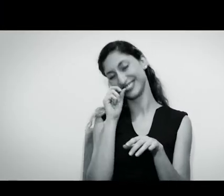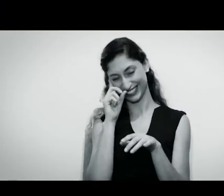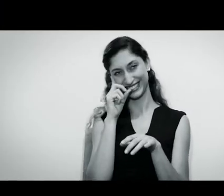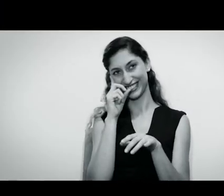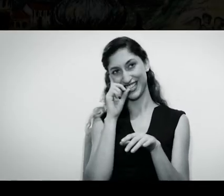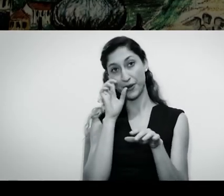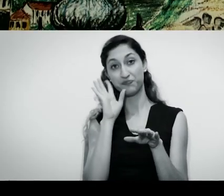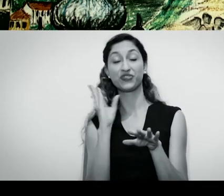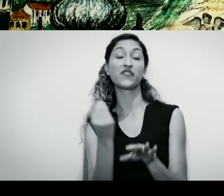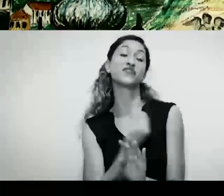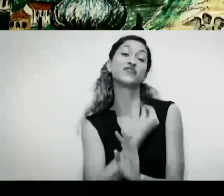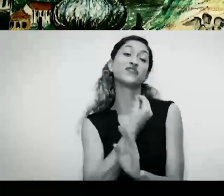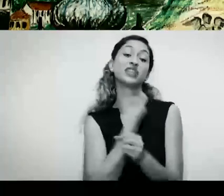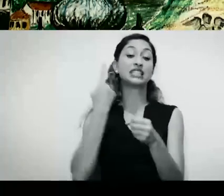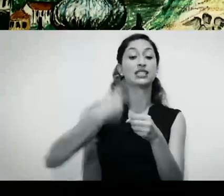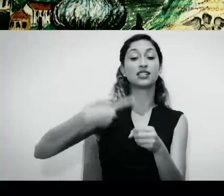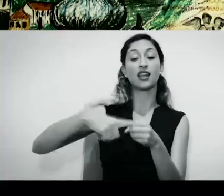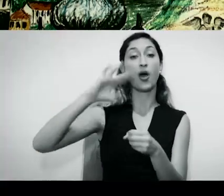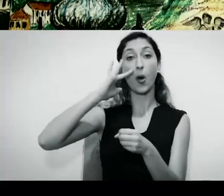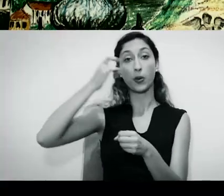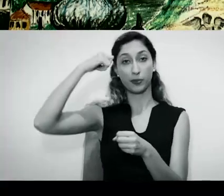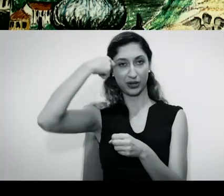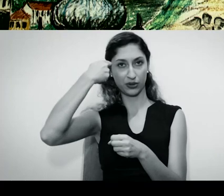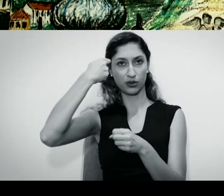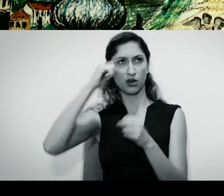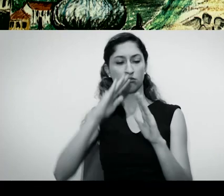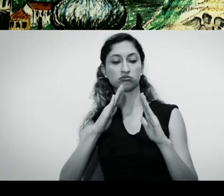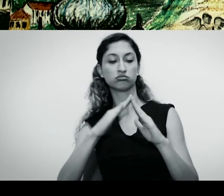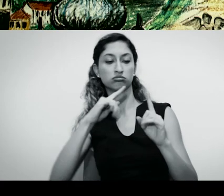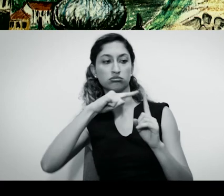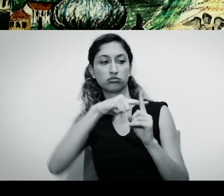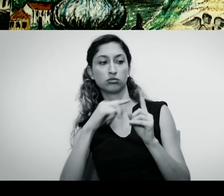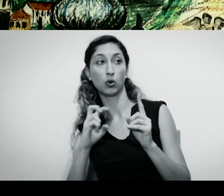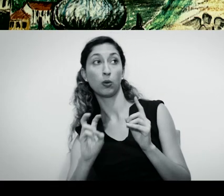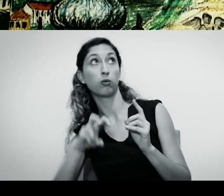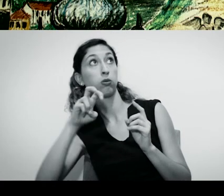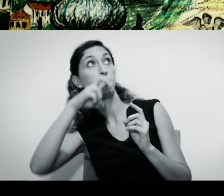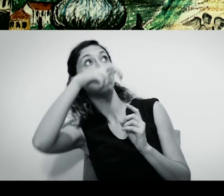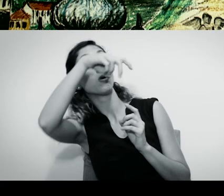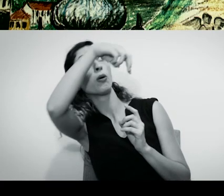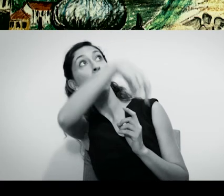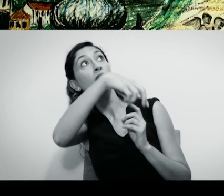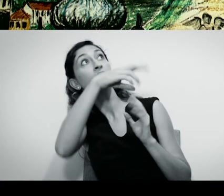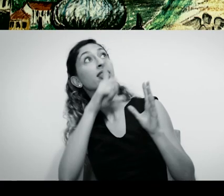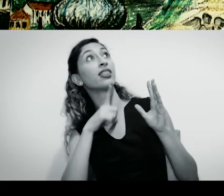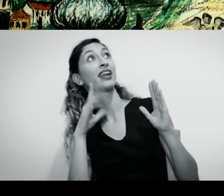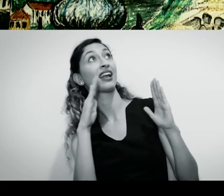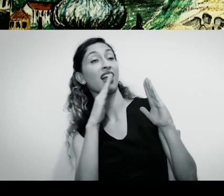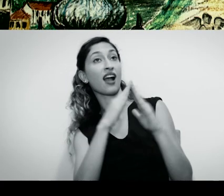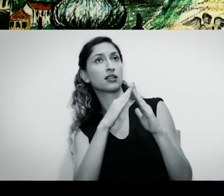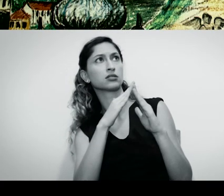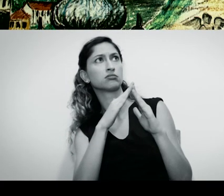Ela mora em Ouro Preto, pra cima de uma igreja no alto do Ora Veja. Mora numa casa-trem.